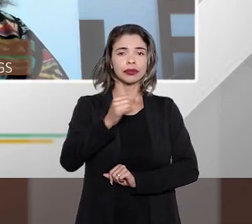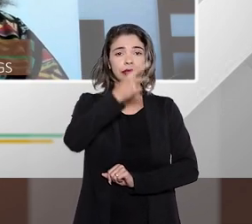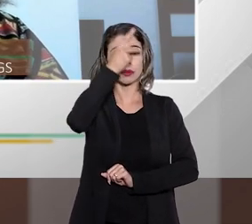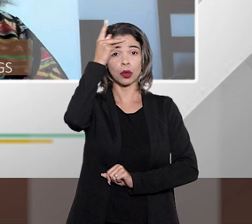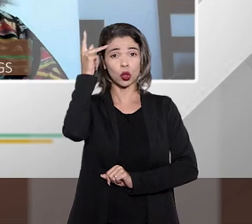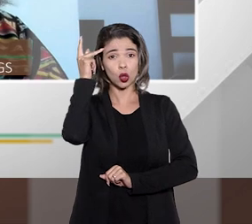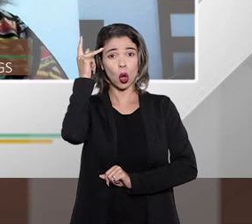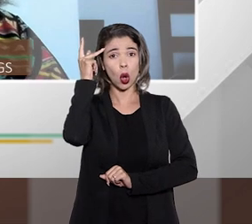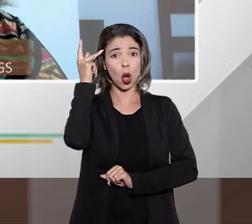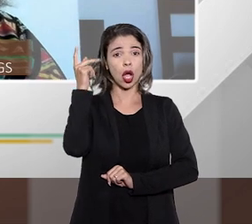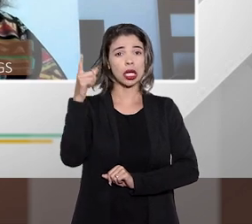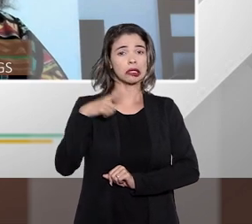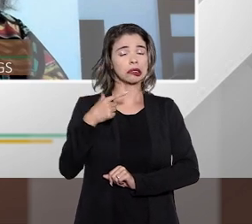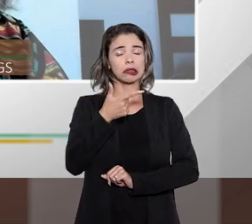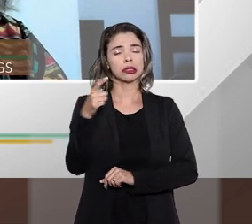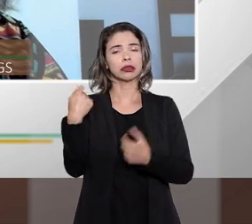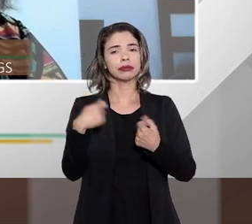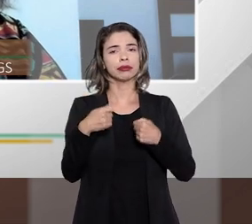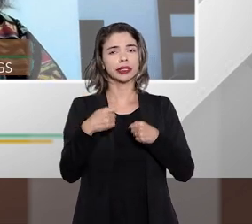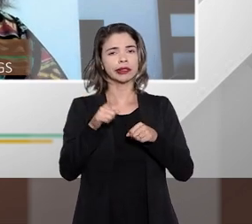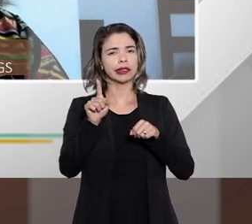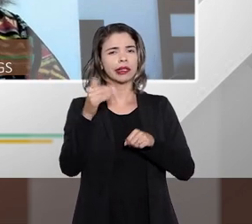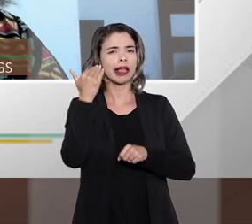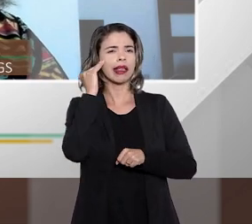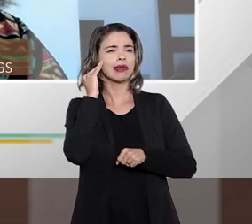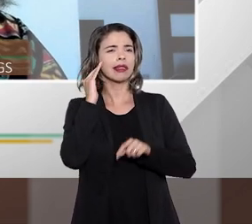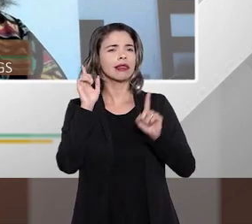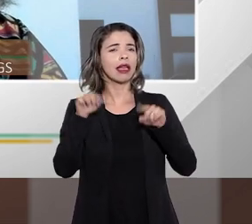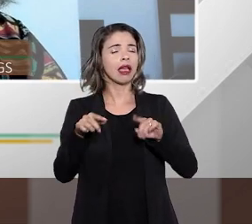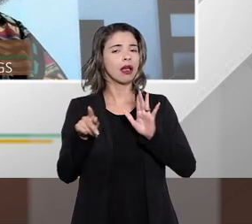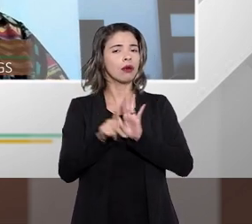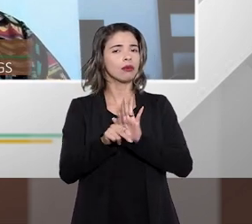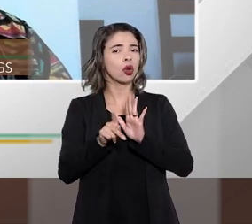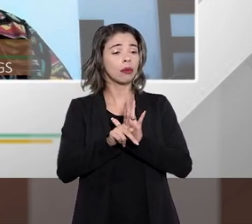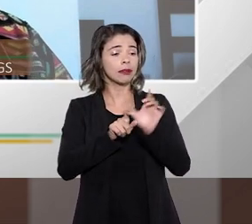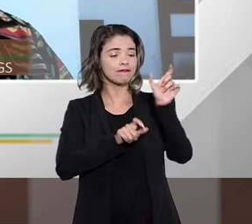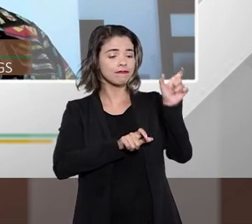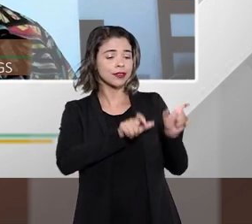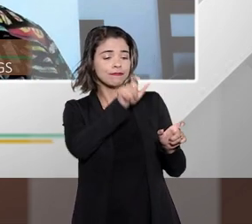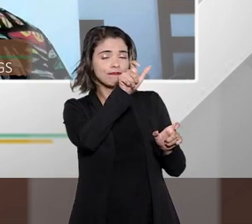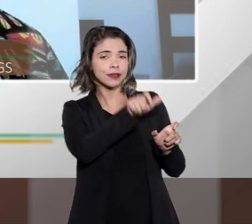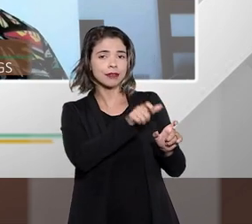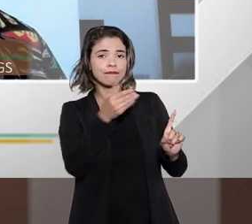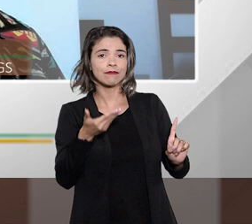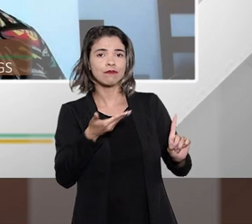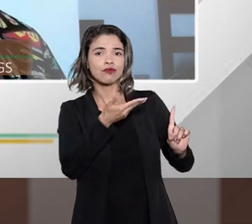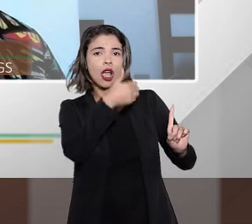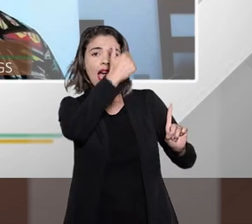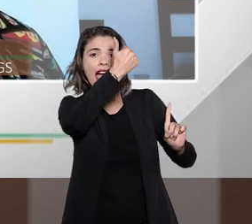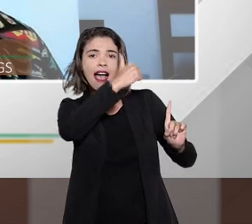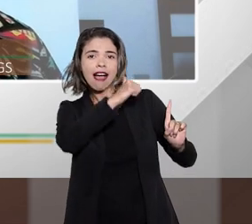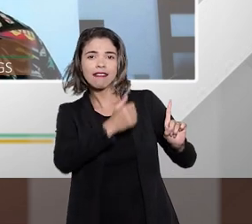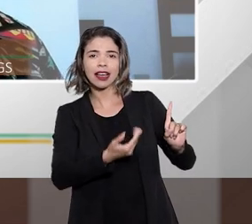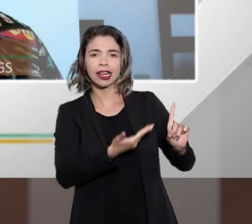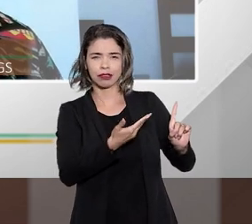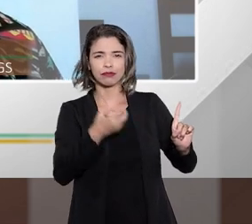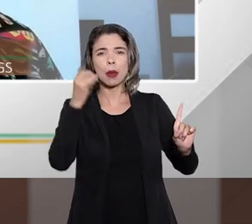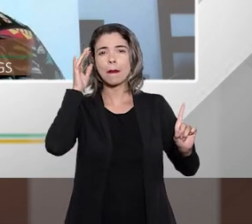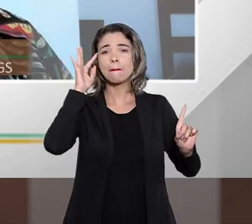que têm que ser vistas, vamos dizer, na sua individualidade. Imagine um